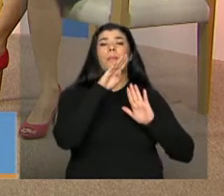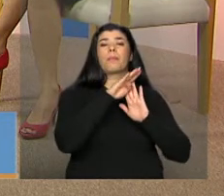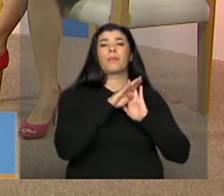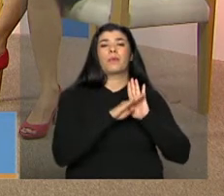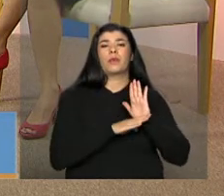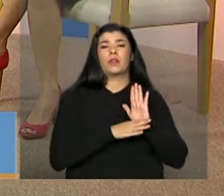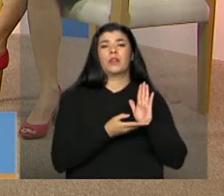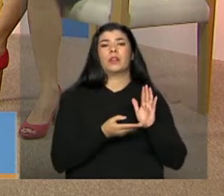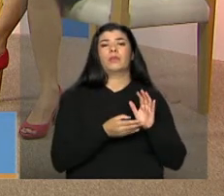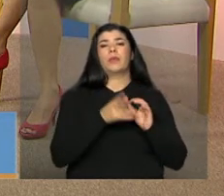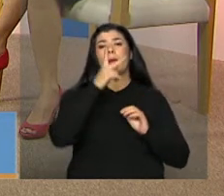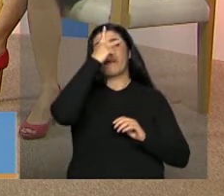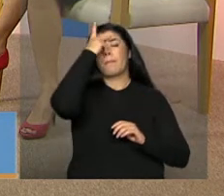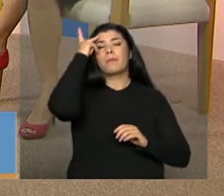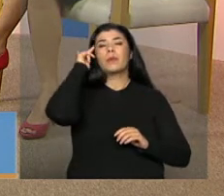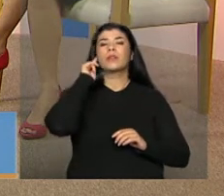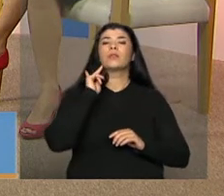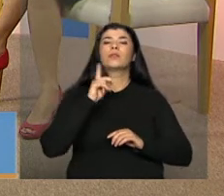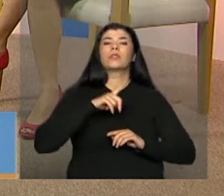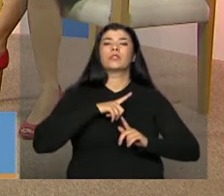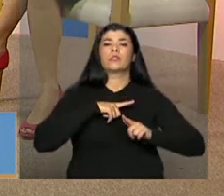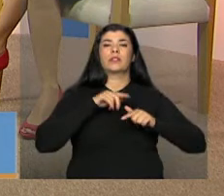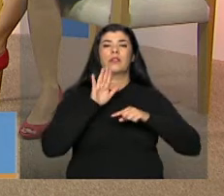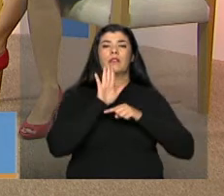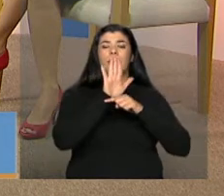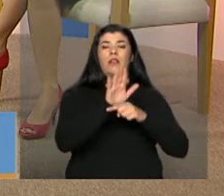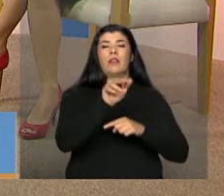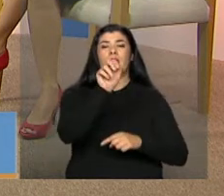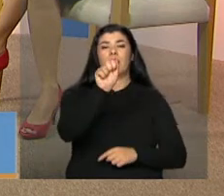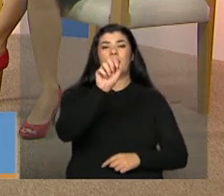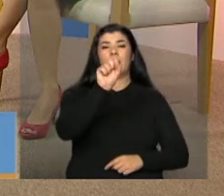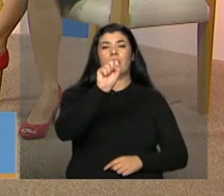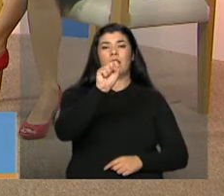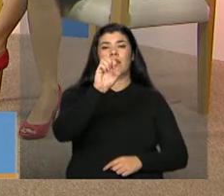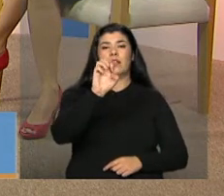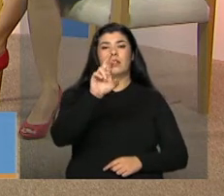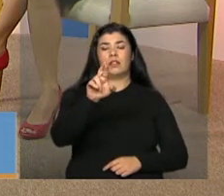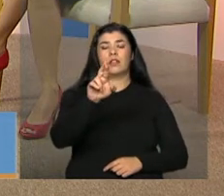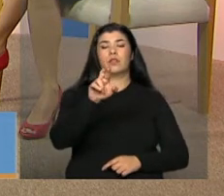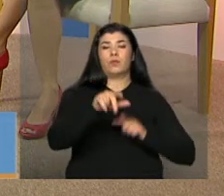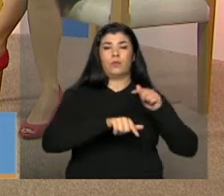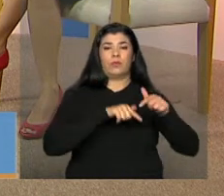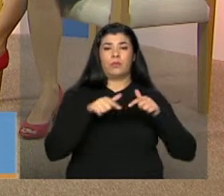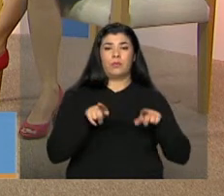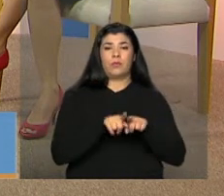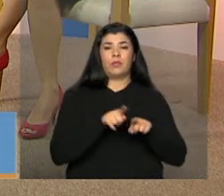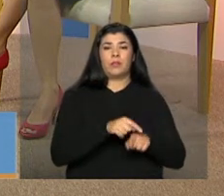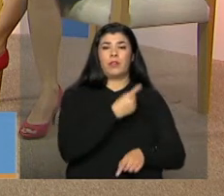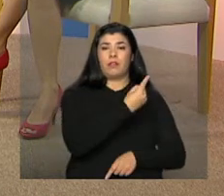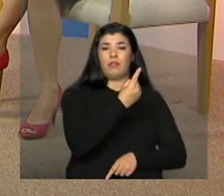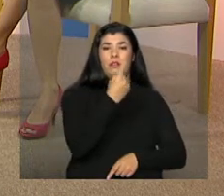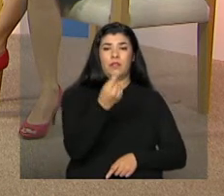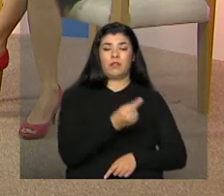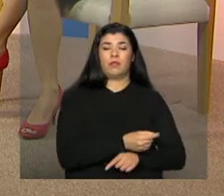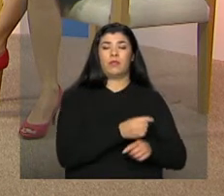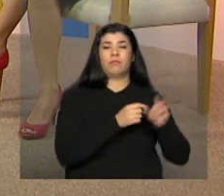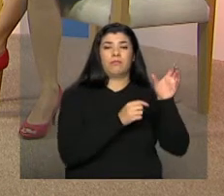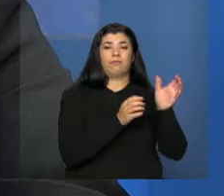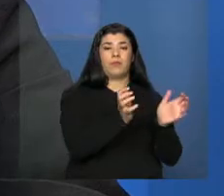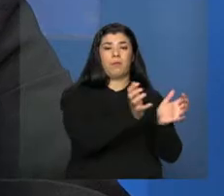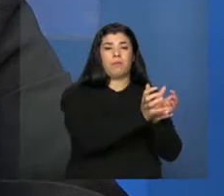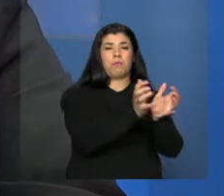trabalho. Nós pegamos esse percentual em cima da receita e do gasto especificamente de cada programa. Programa, programa.